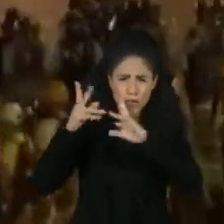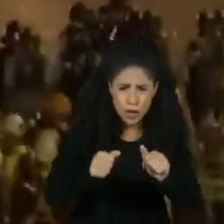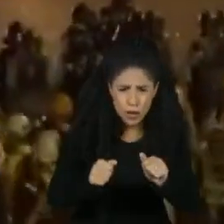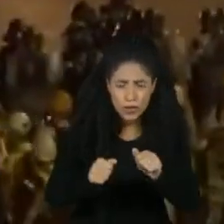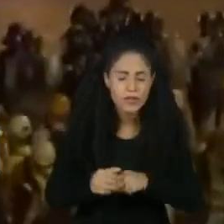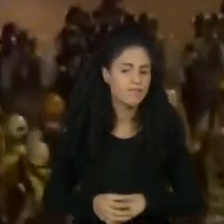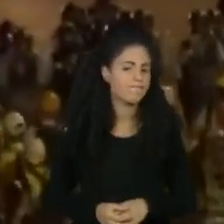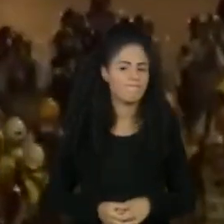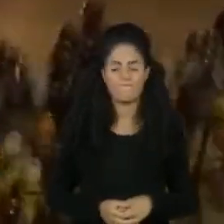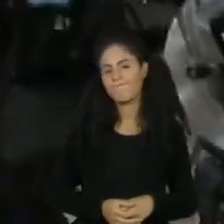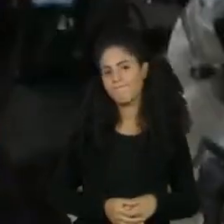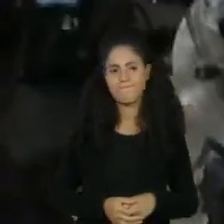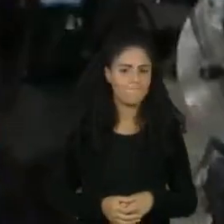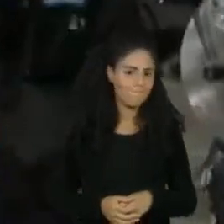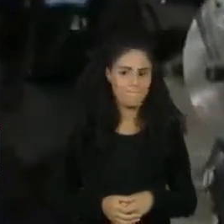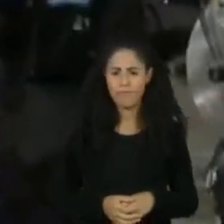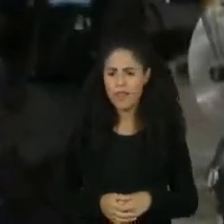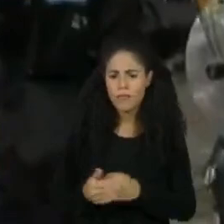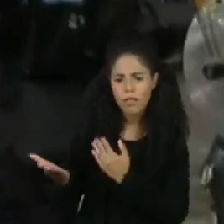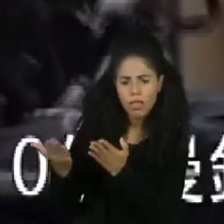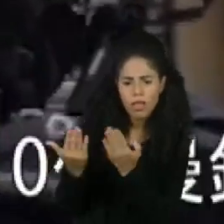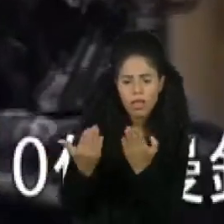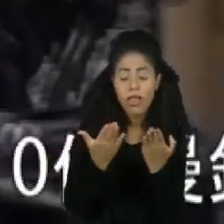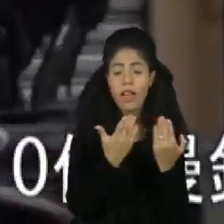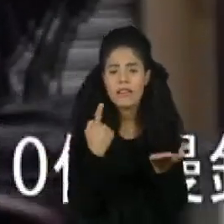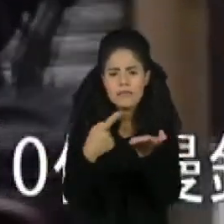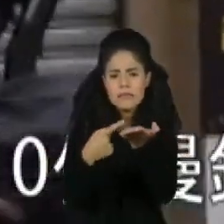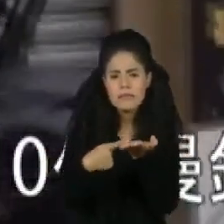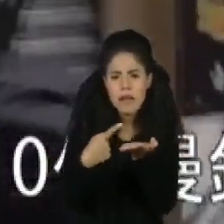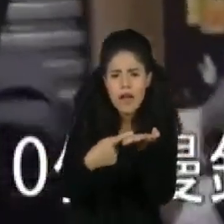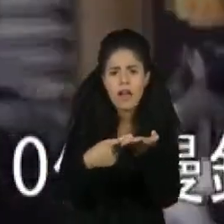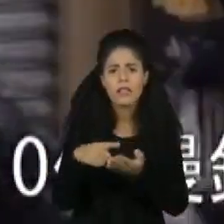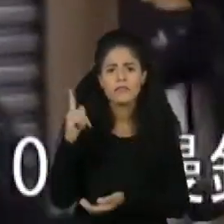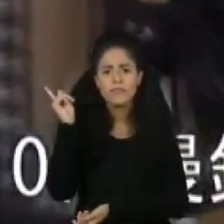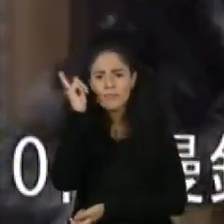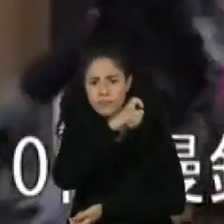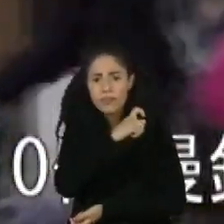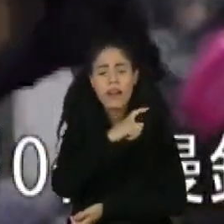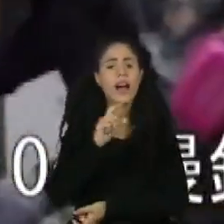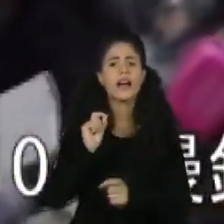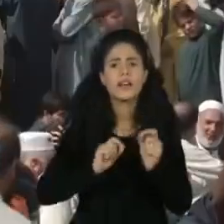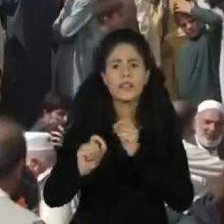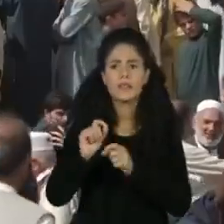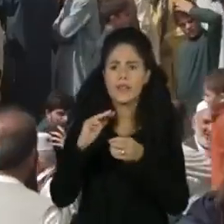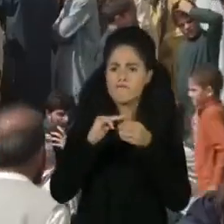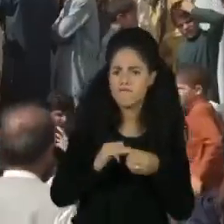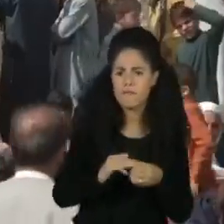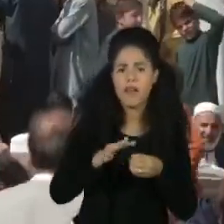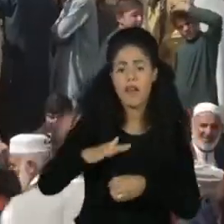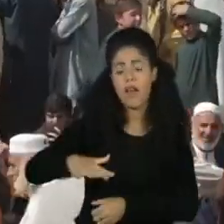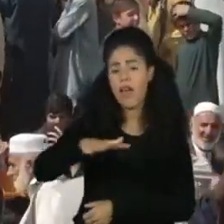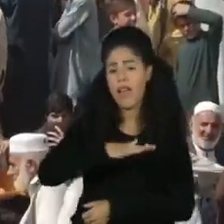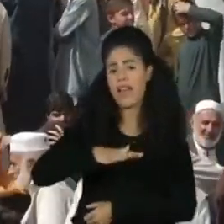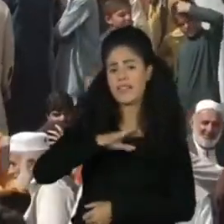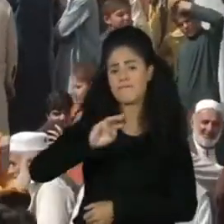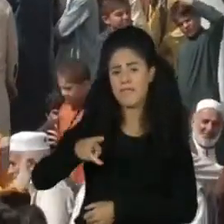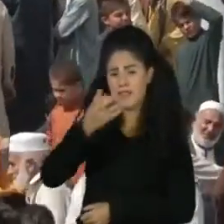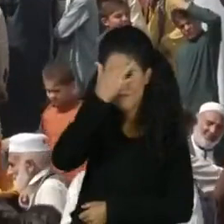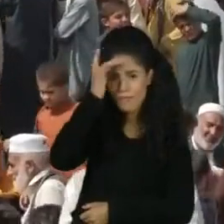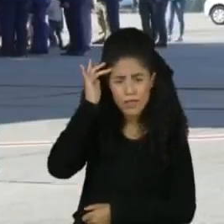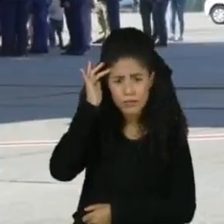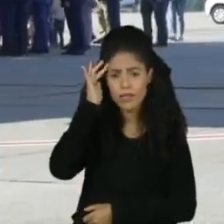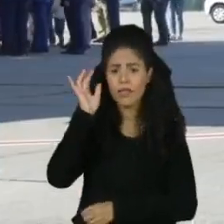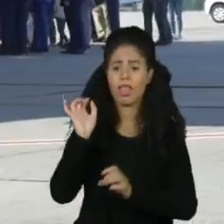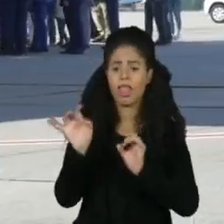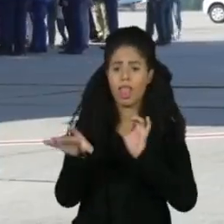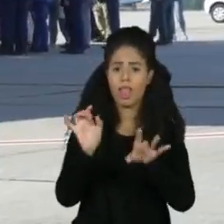Que ao invés do diálogo para superar desafios, os estados optaram pela repressão. E que milhões tiveram que deixar